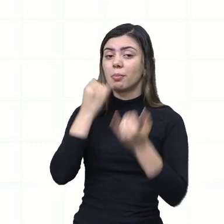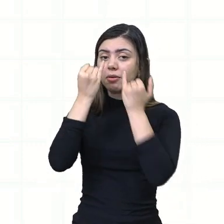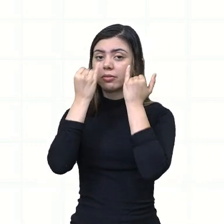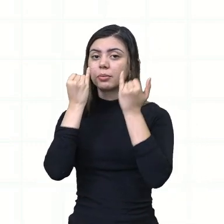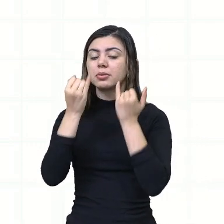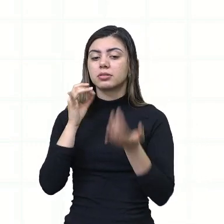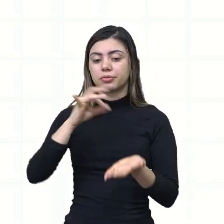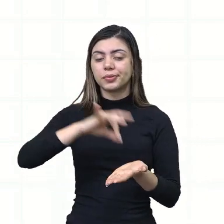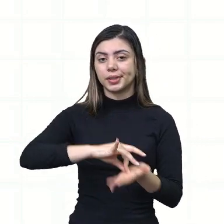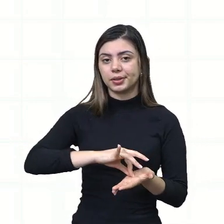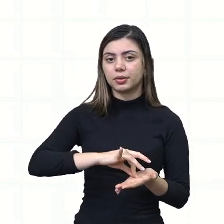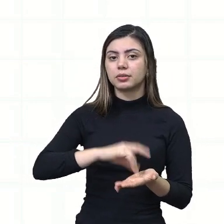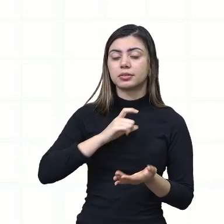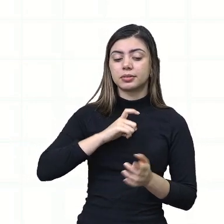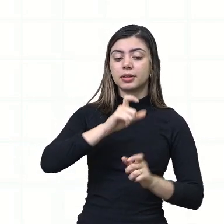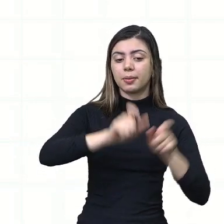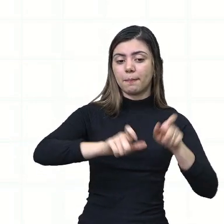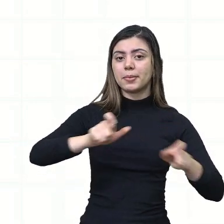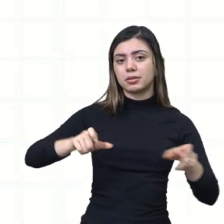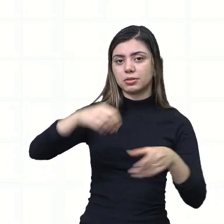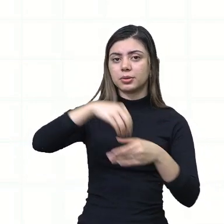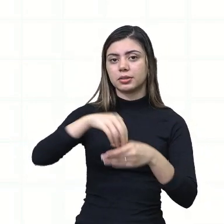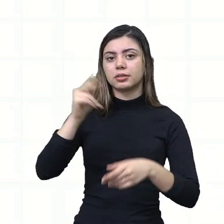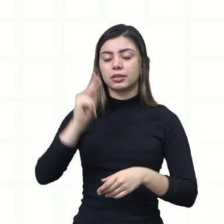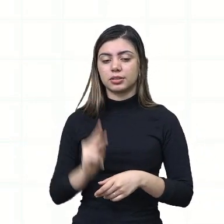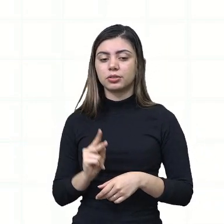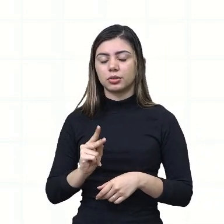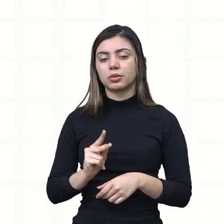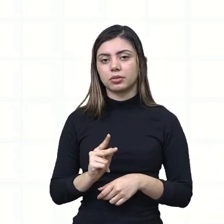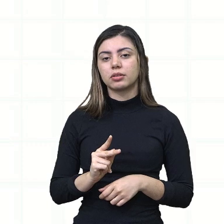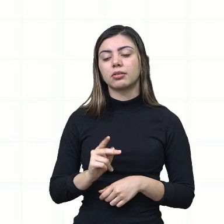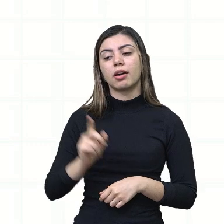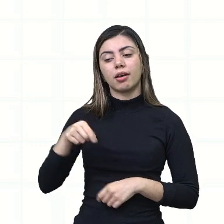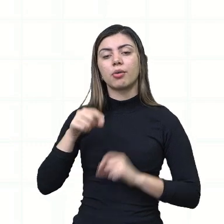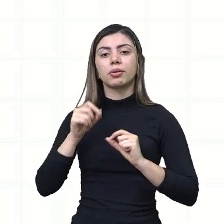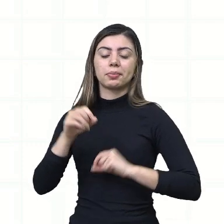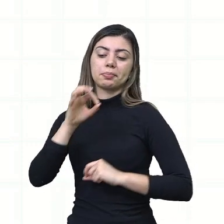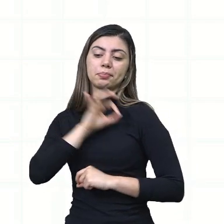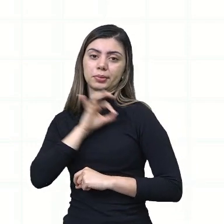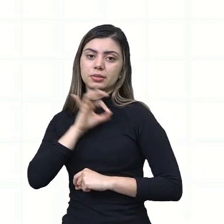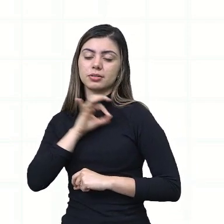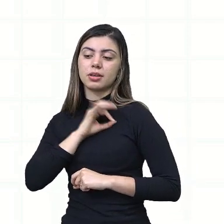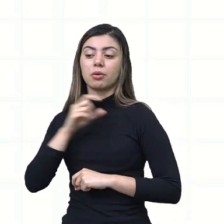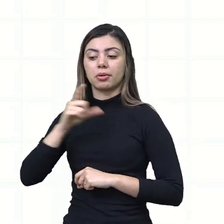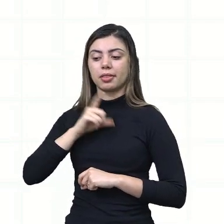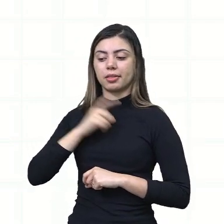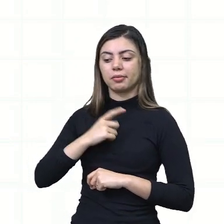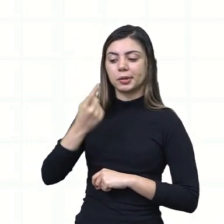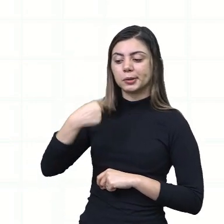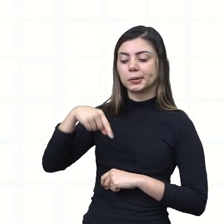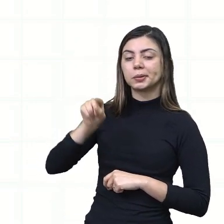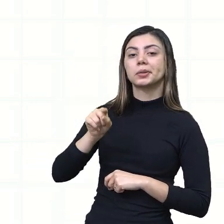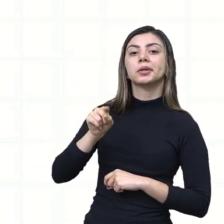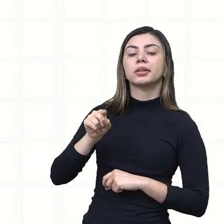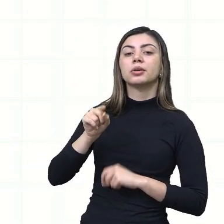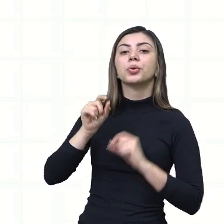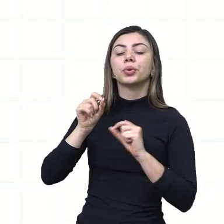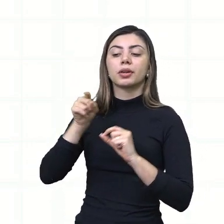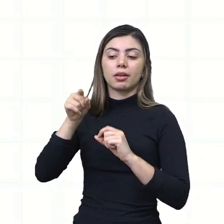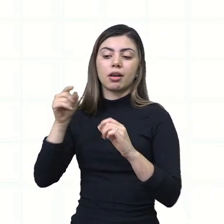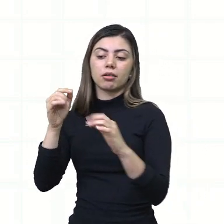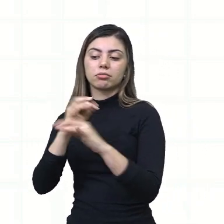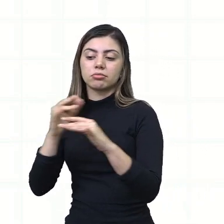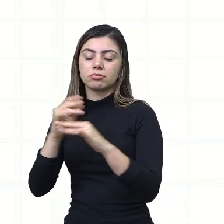Tem pessoas aqui da vida real, policiais, que foram fazer a ronda lá no